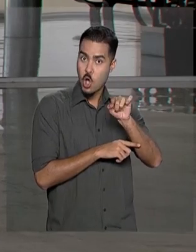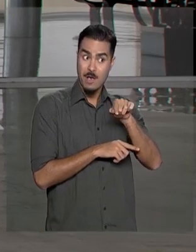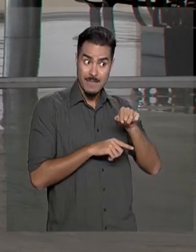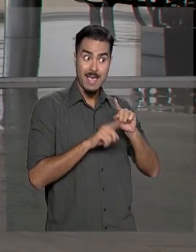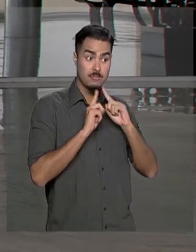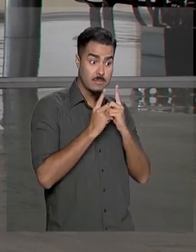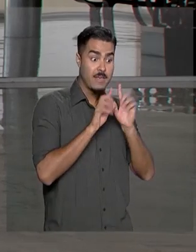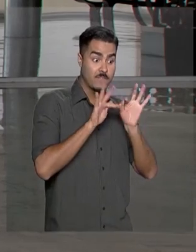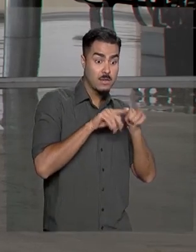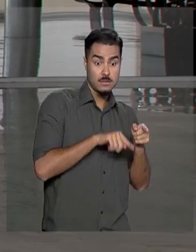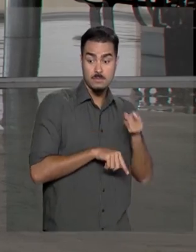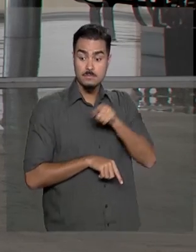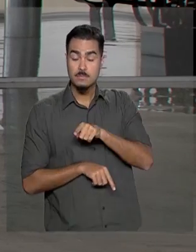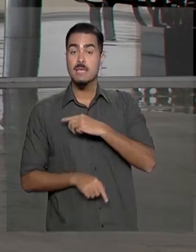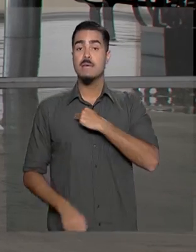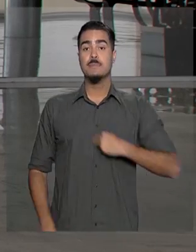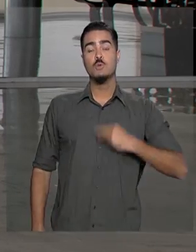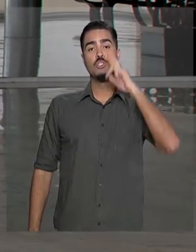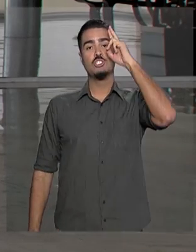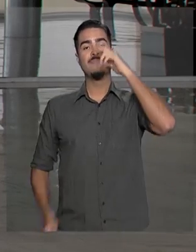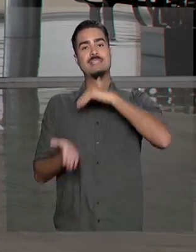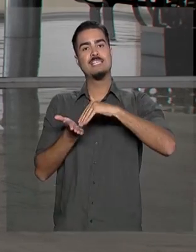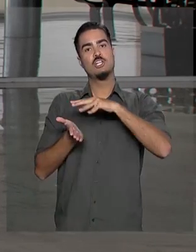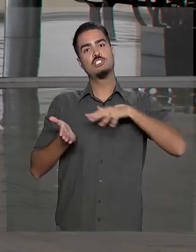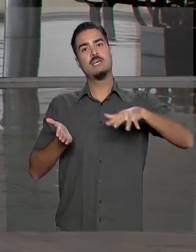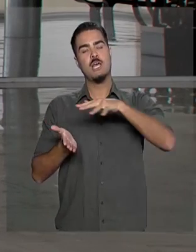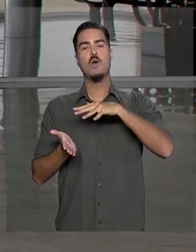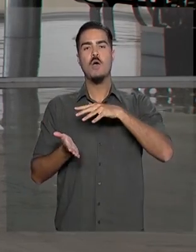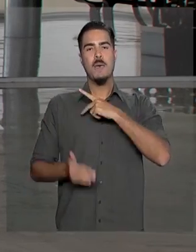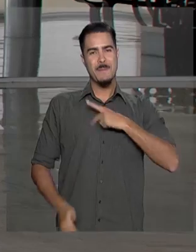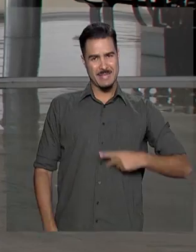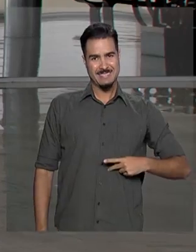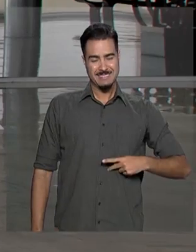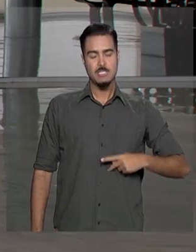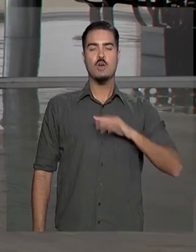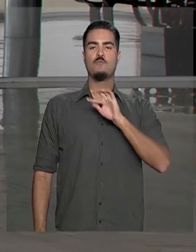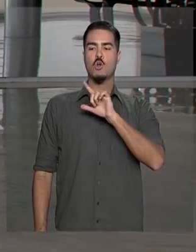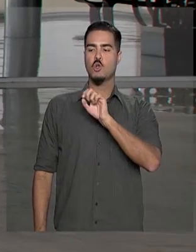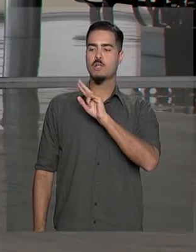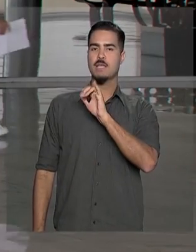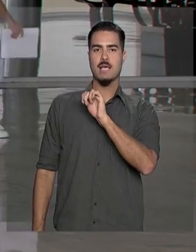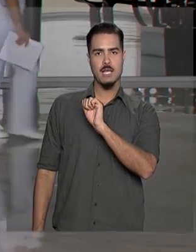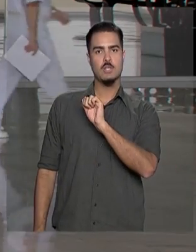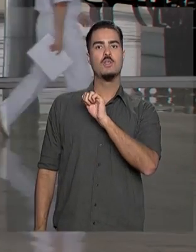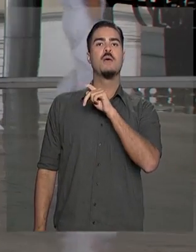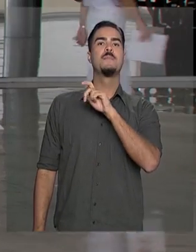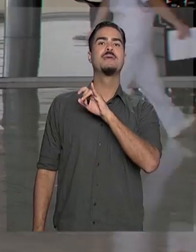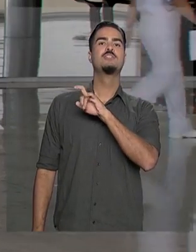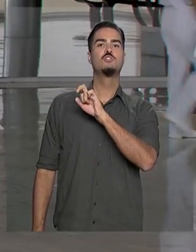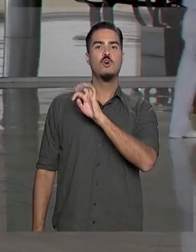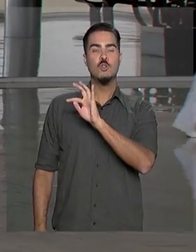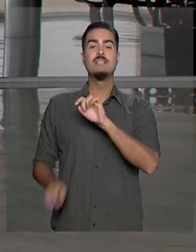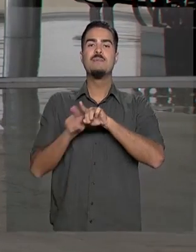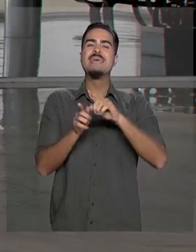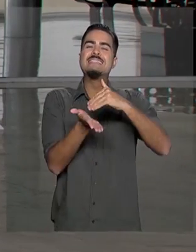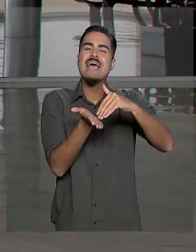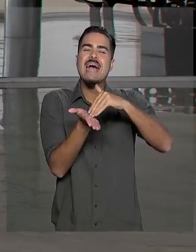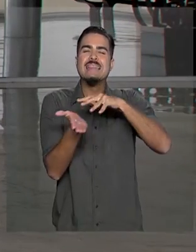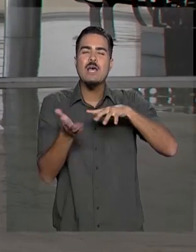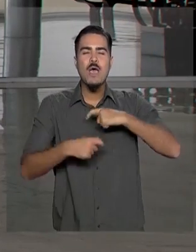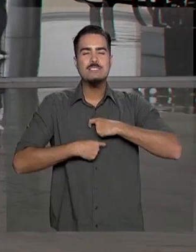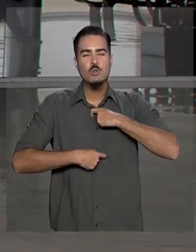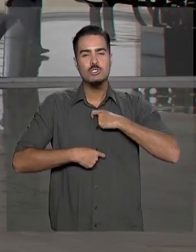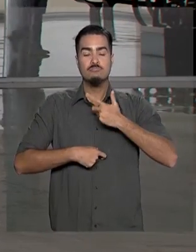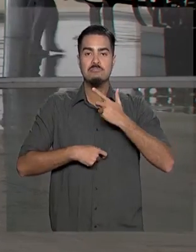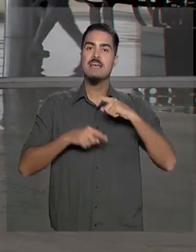agenda com o ministro-chefe da Secretaria-Geral da Presidência da República, Floriano Peixoto, e com o secretário-executivo da pasta. Nós podemos